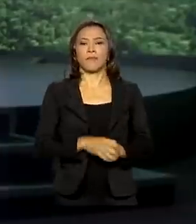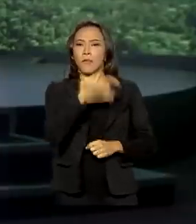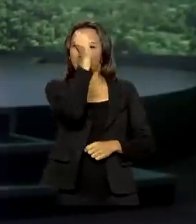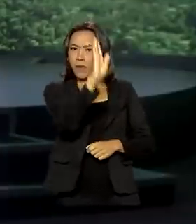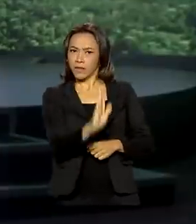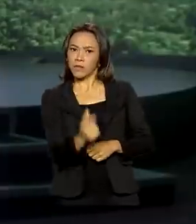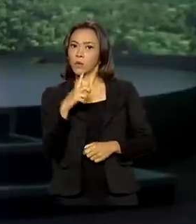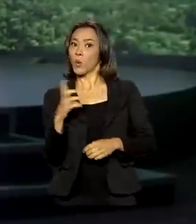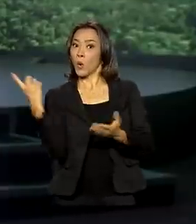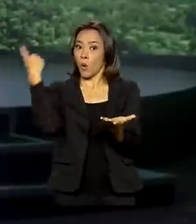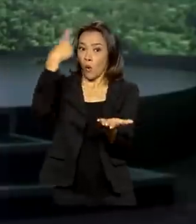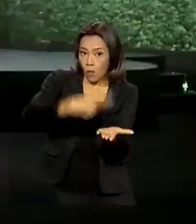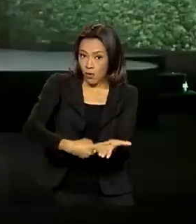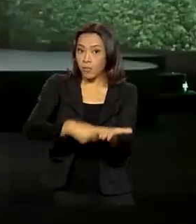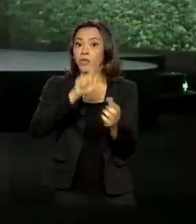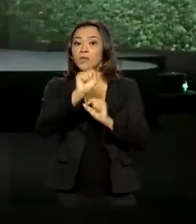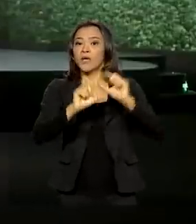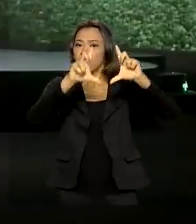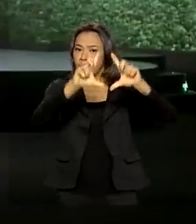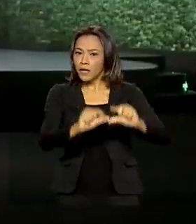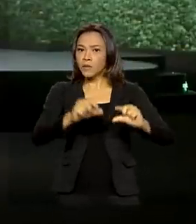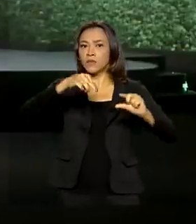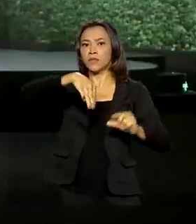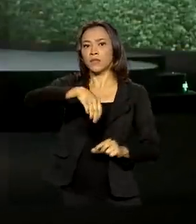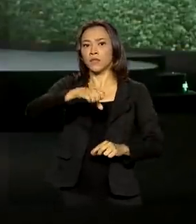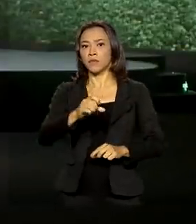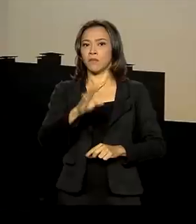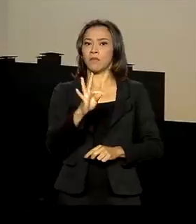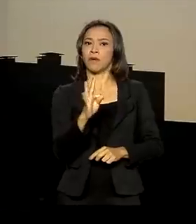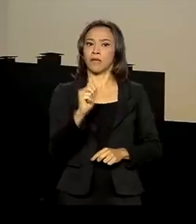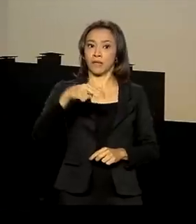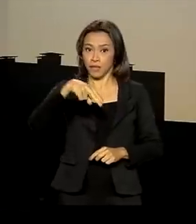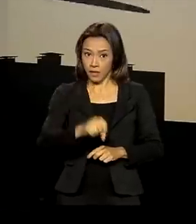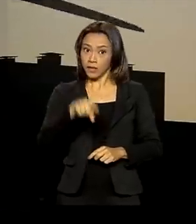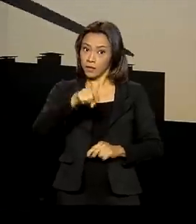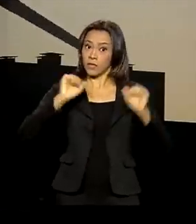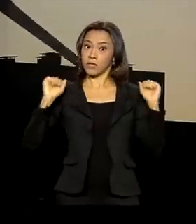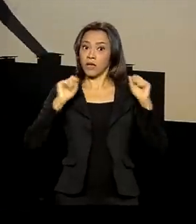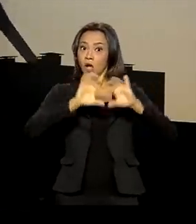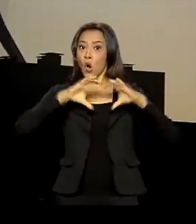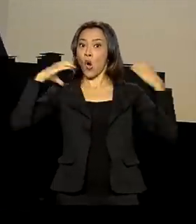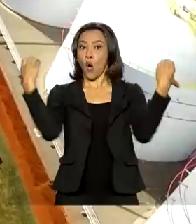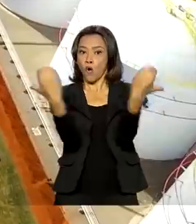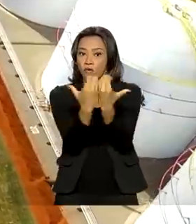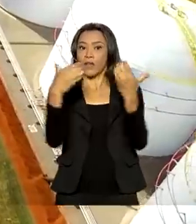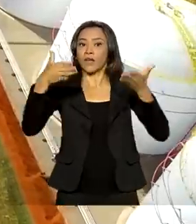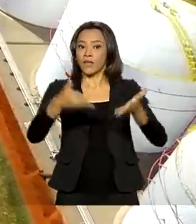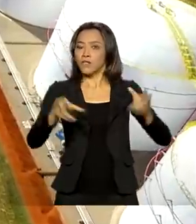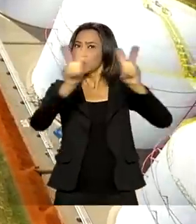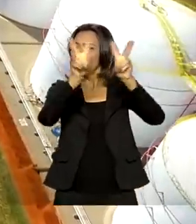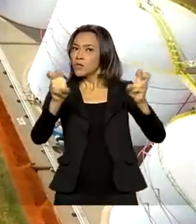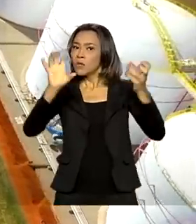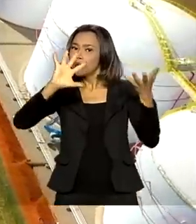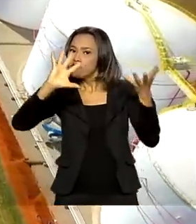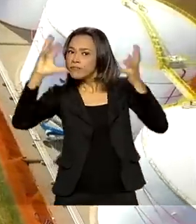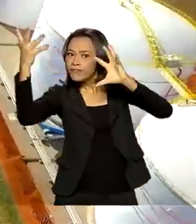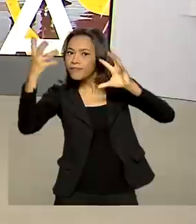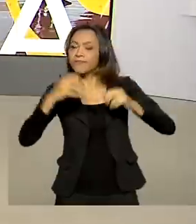compromisso de reduzir emissões de metano durante a COP26, Conferência das Nações Unidas sobre Mudanças Climáticas.